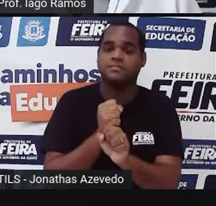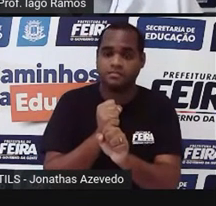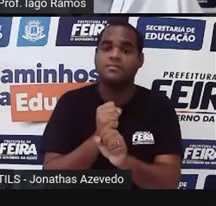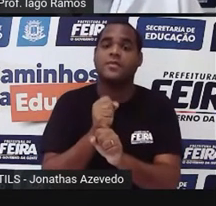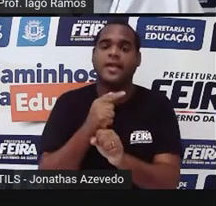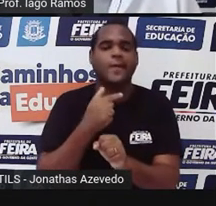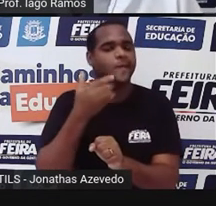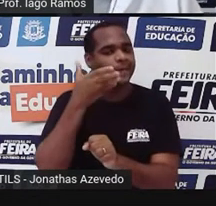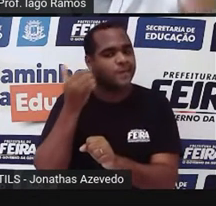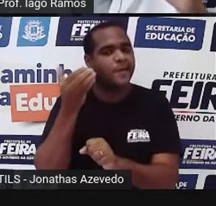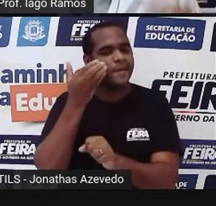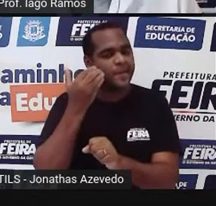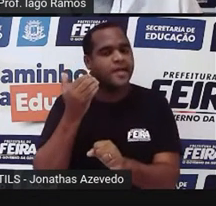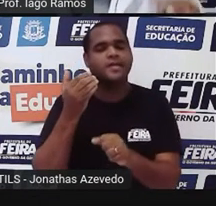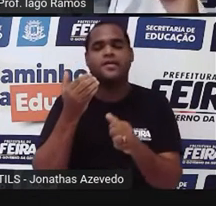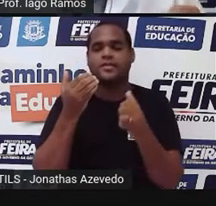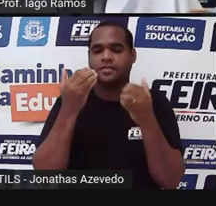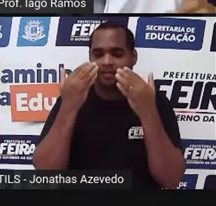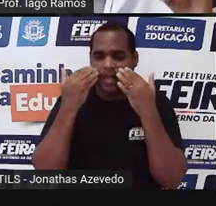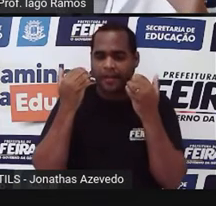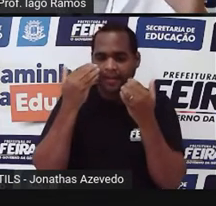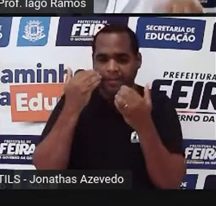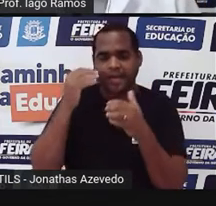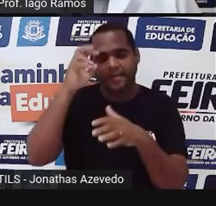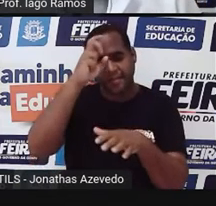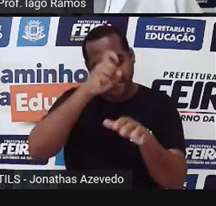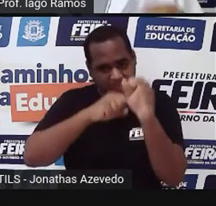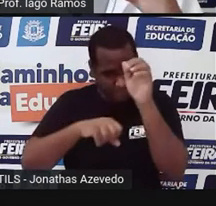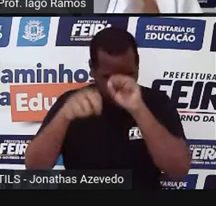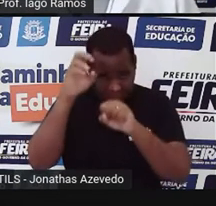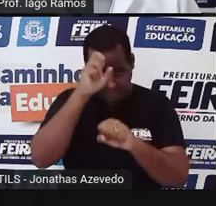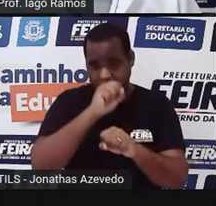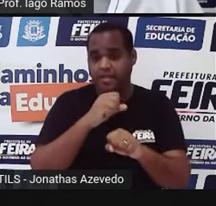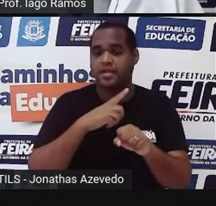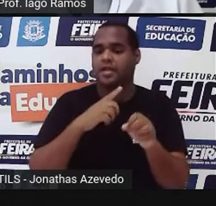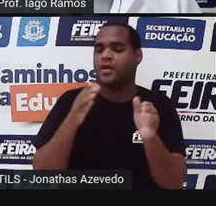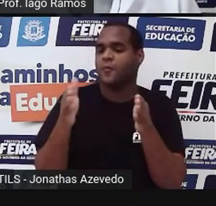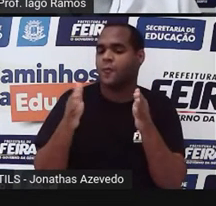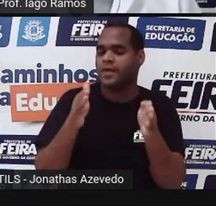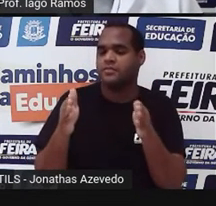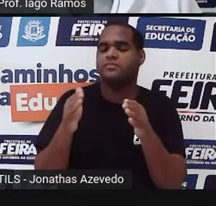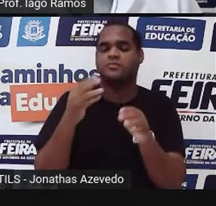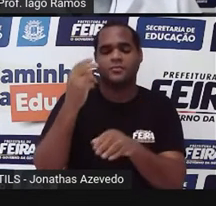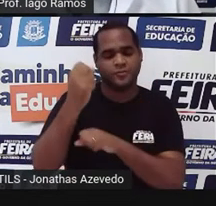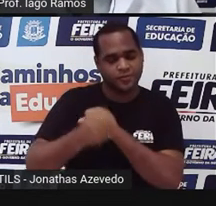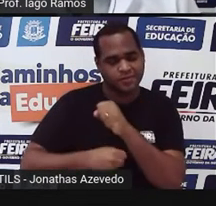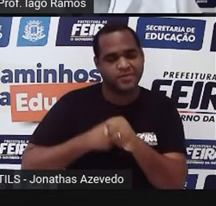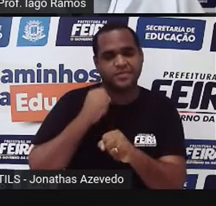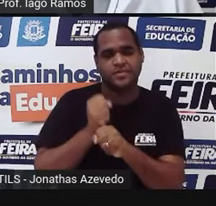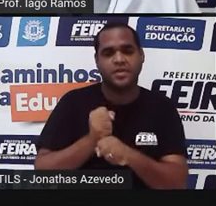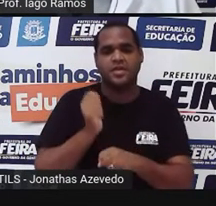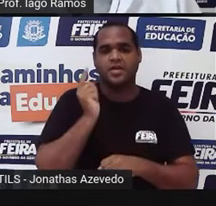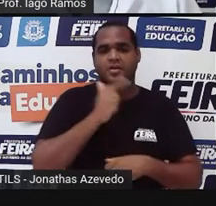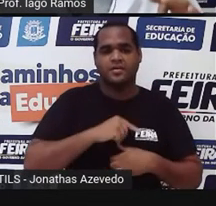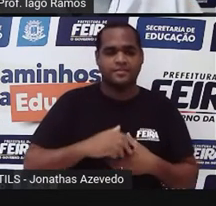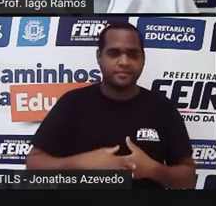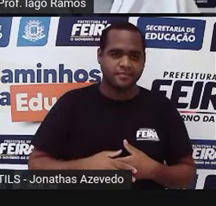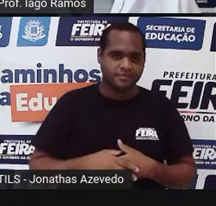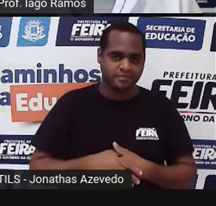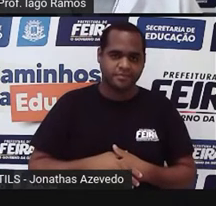descobrir qual é essa nota que é a sua média no ano inteiro, tá bom? Então,